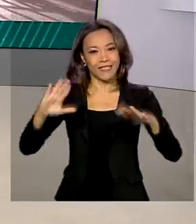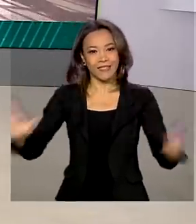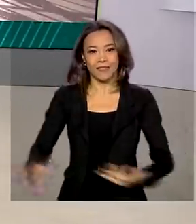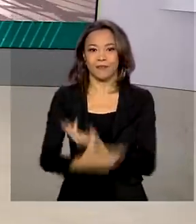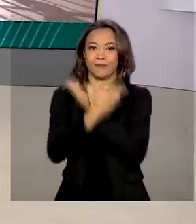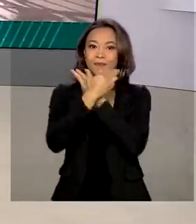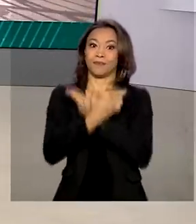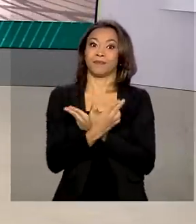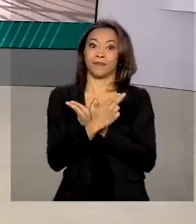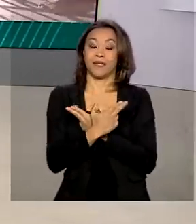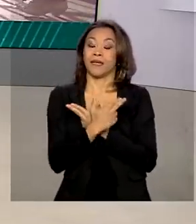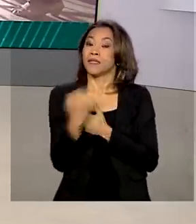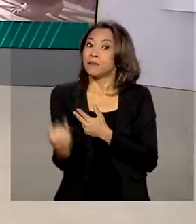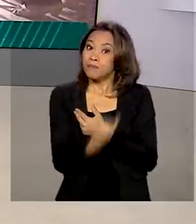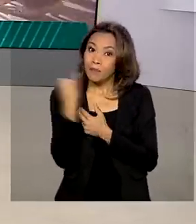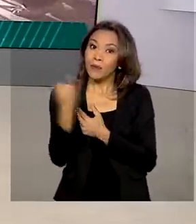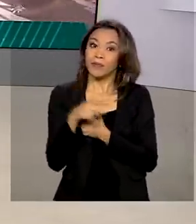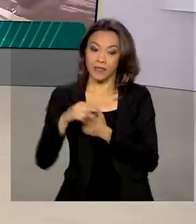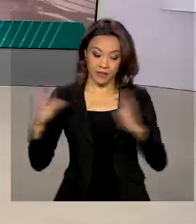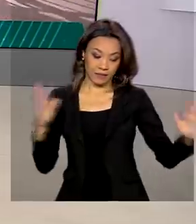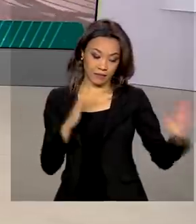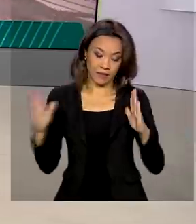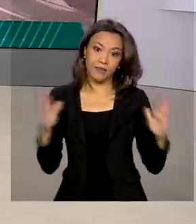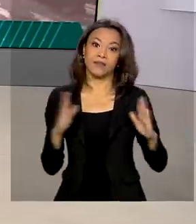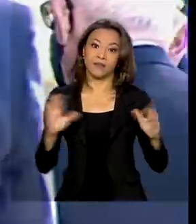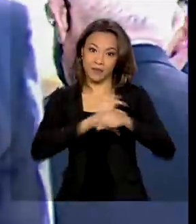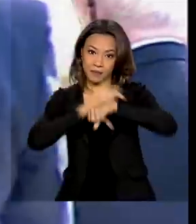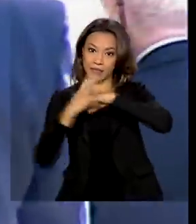exercendo papel importante nesse período de pandemia.